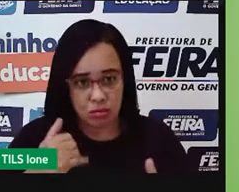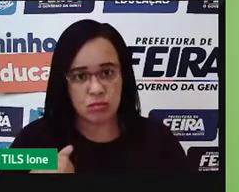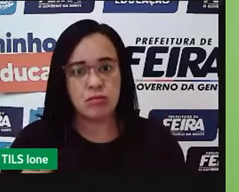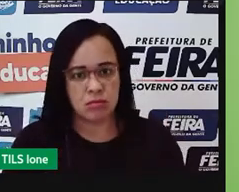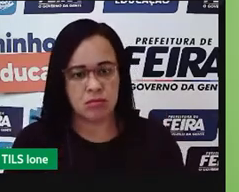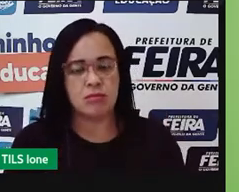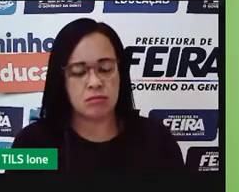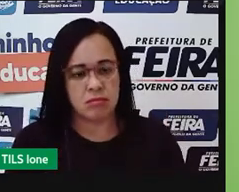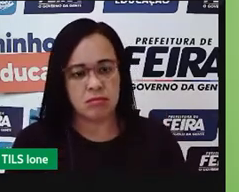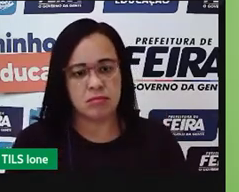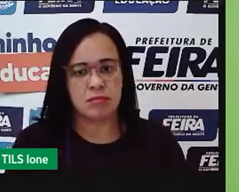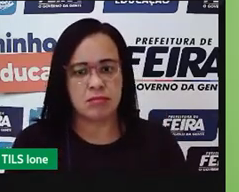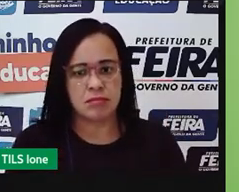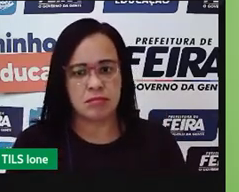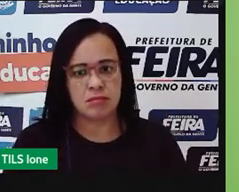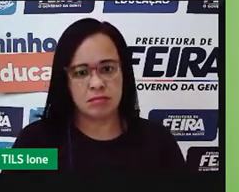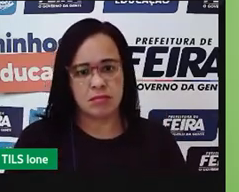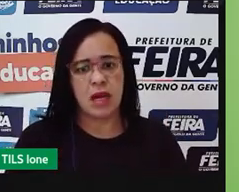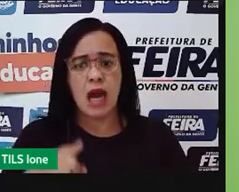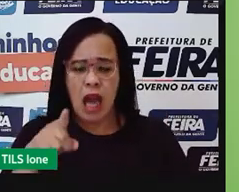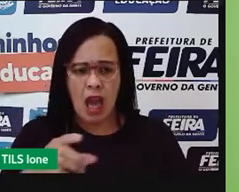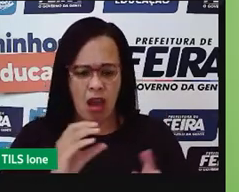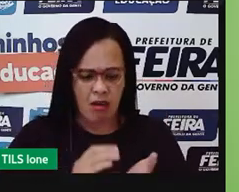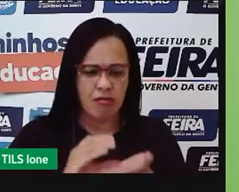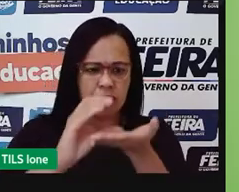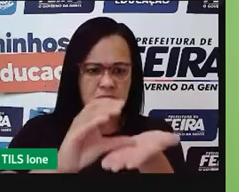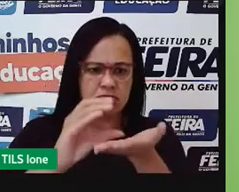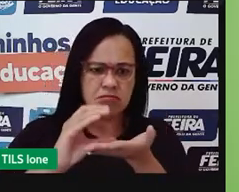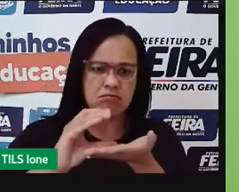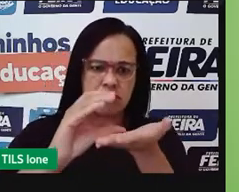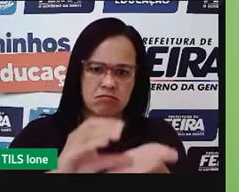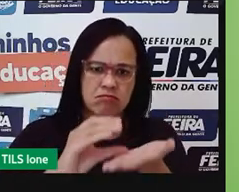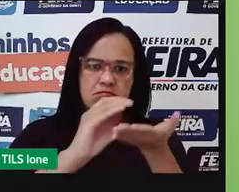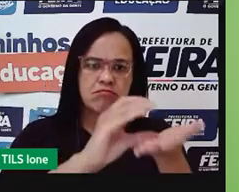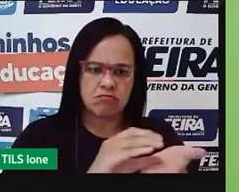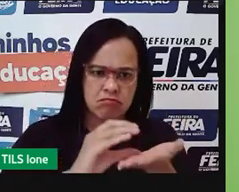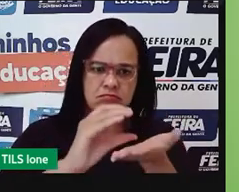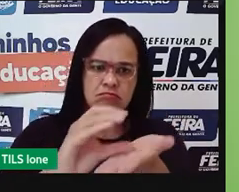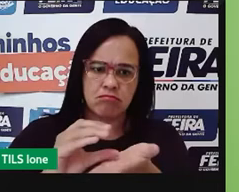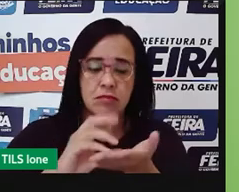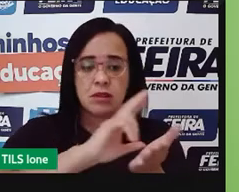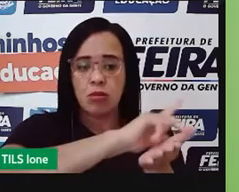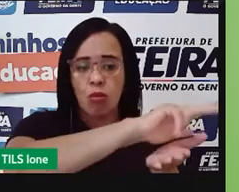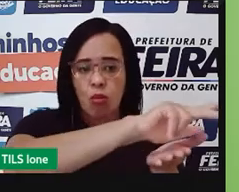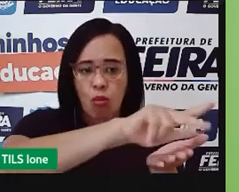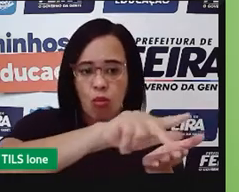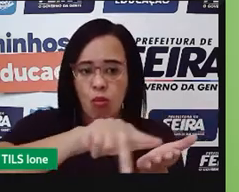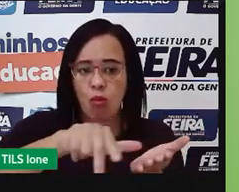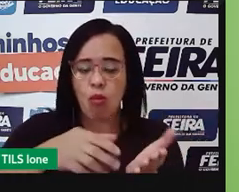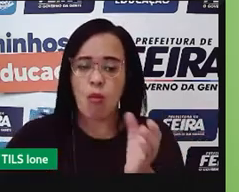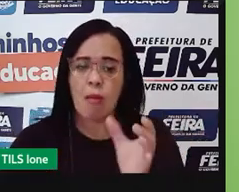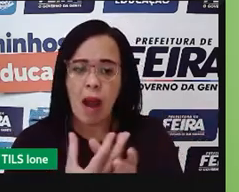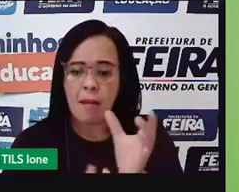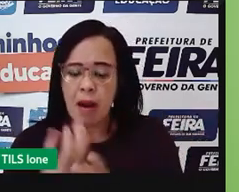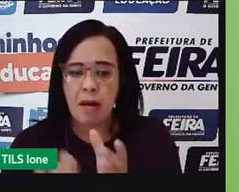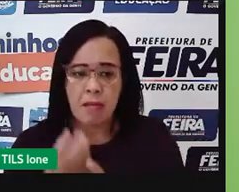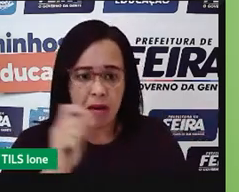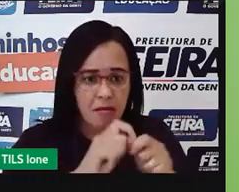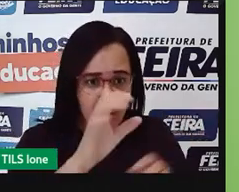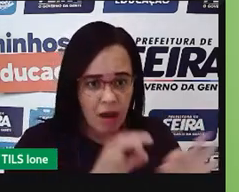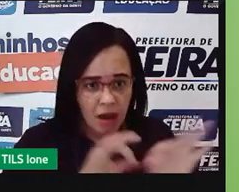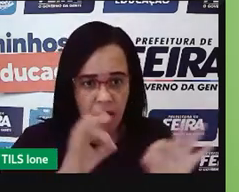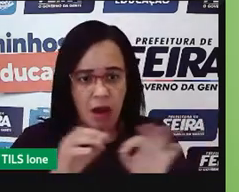extrativista, e esses investimentos, né, que a gente tem aí. Aí, esse produz e manda para a cidade.